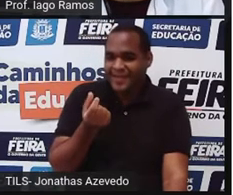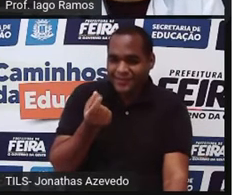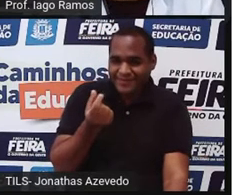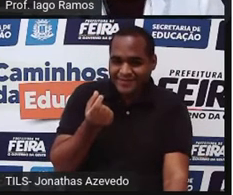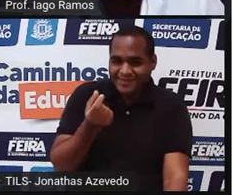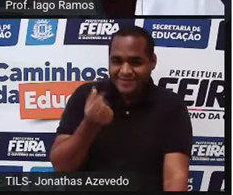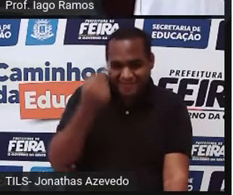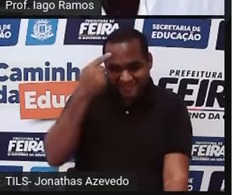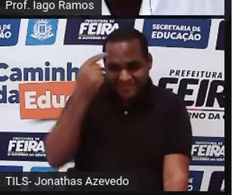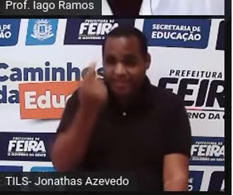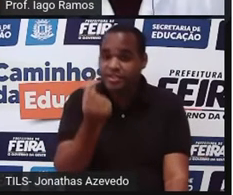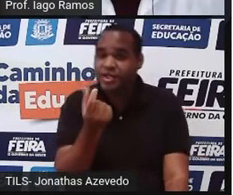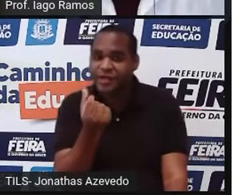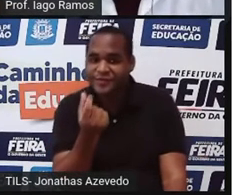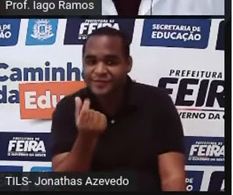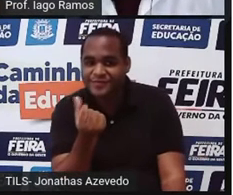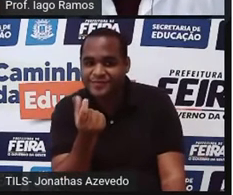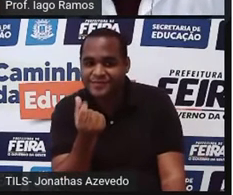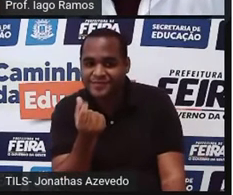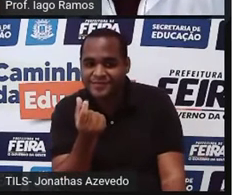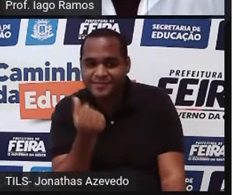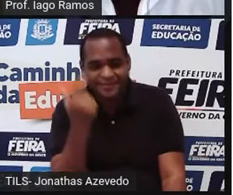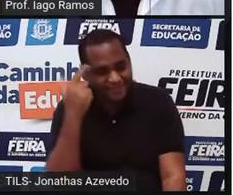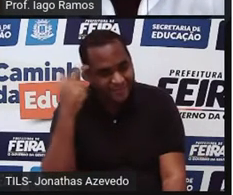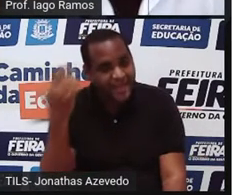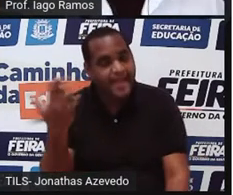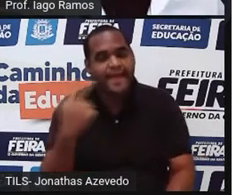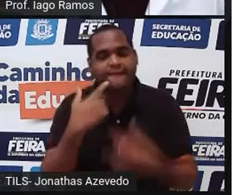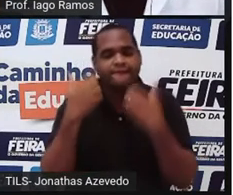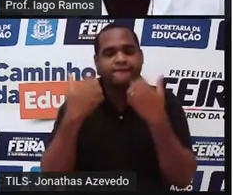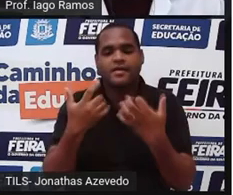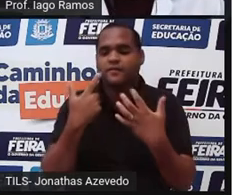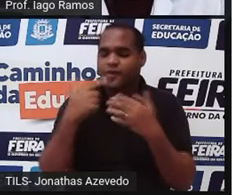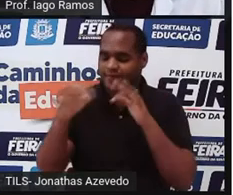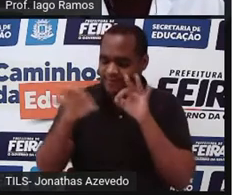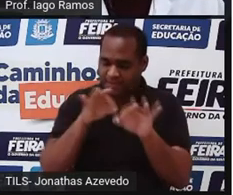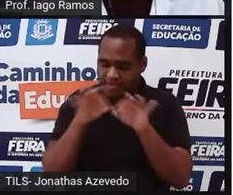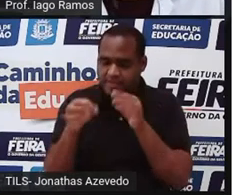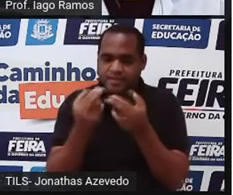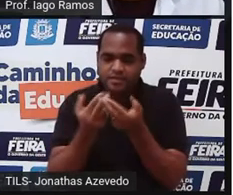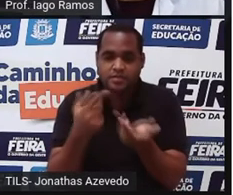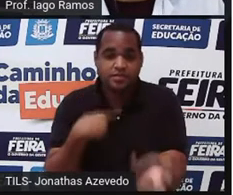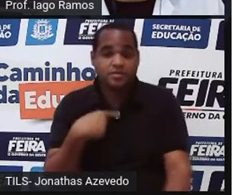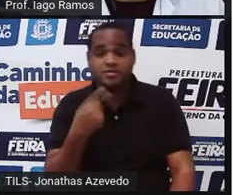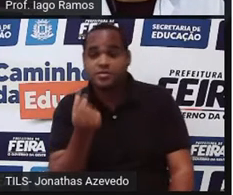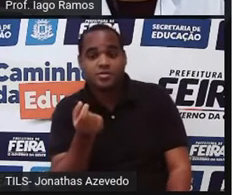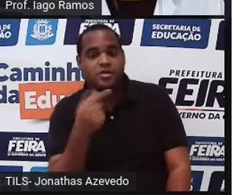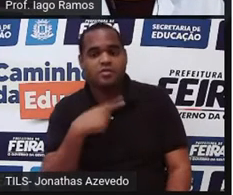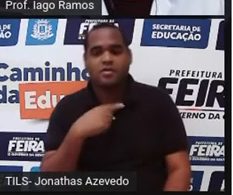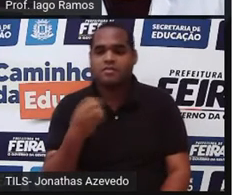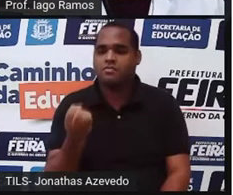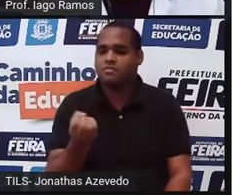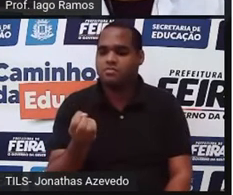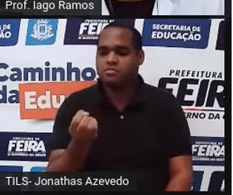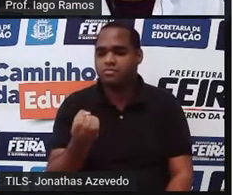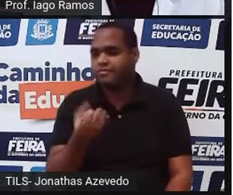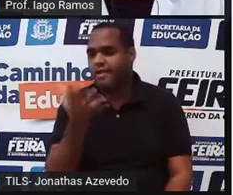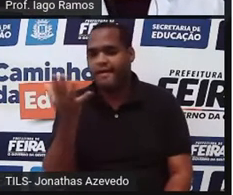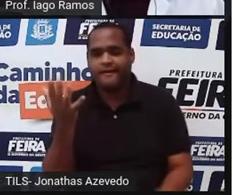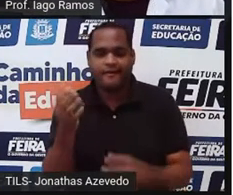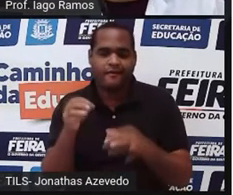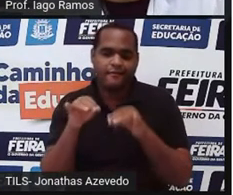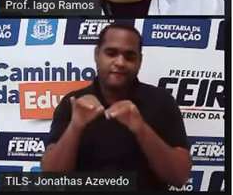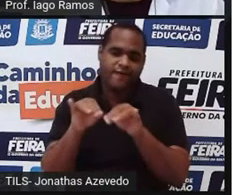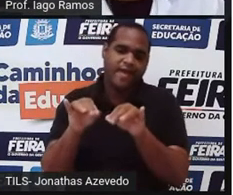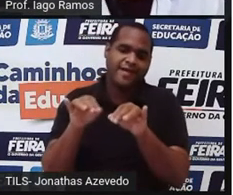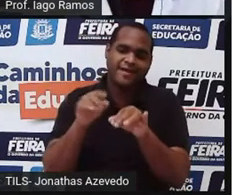O é o sistema monetário? O nosso dinheiro, né? A forma como é organizado os preços dos produtos, compra,